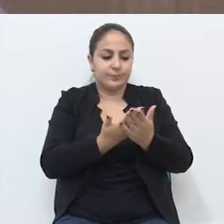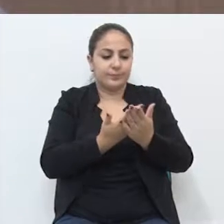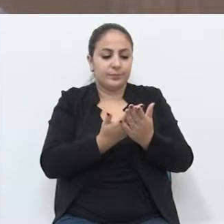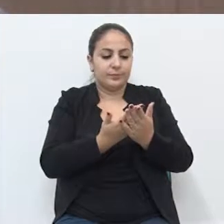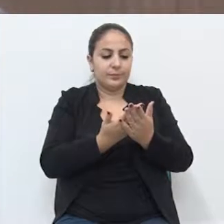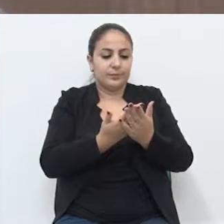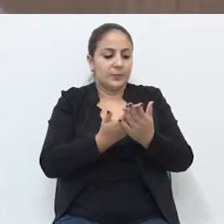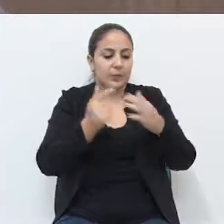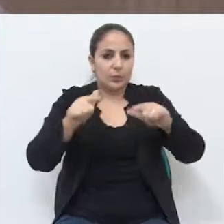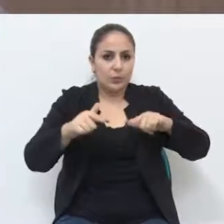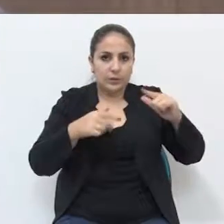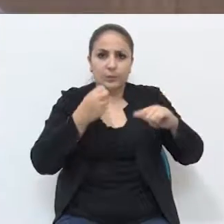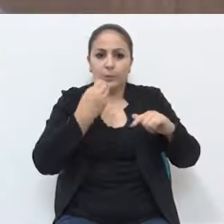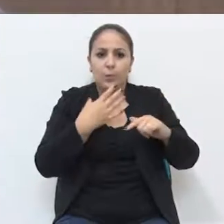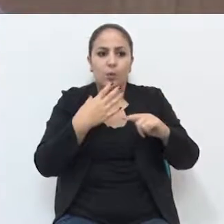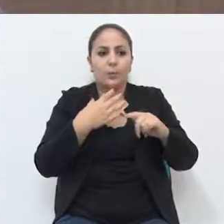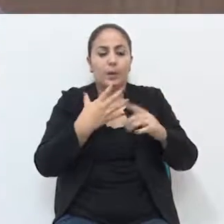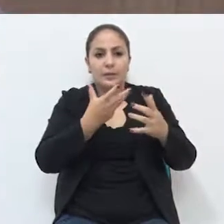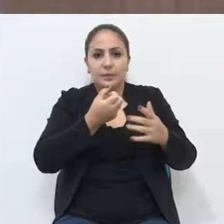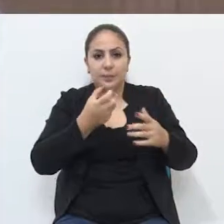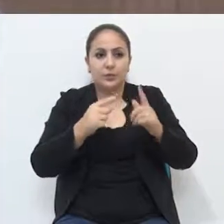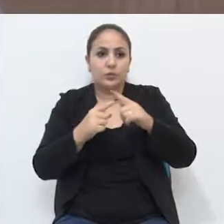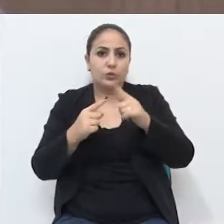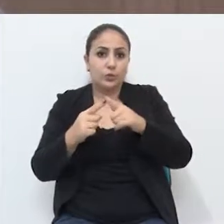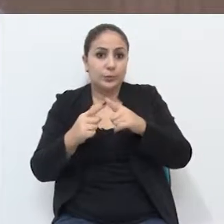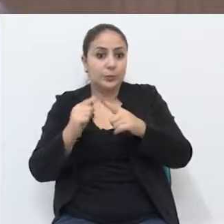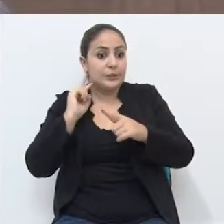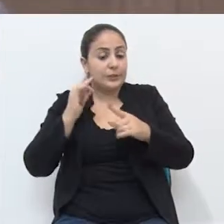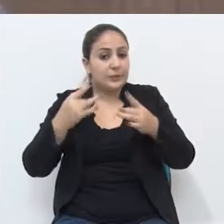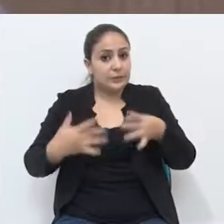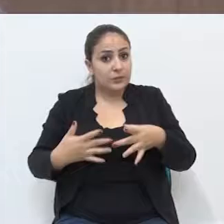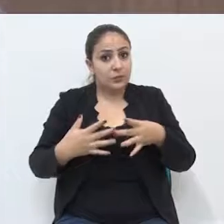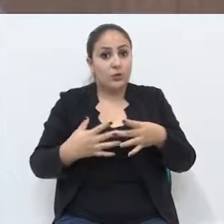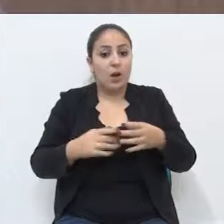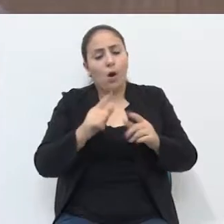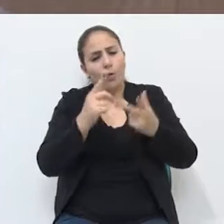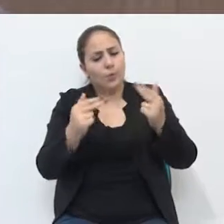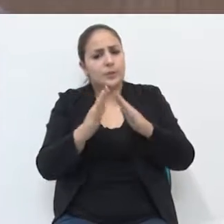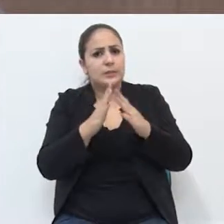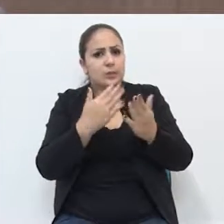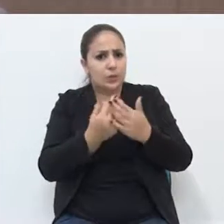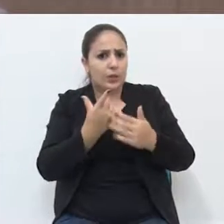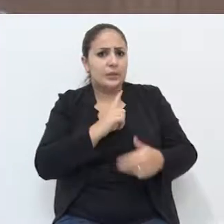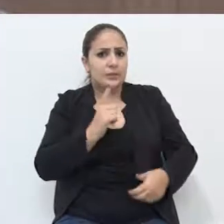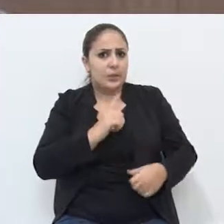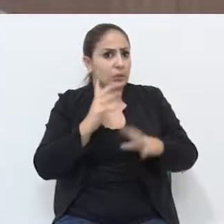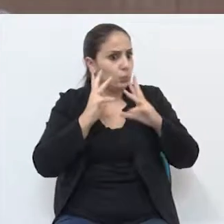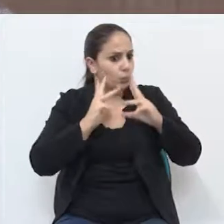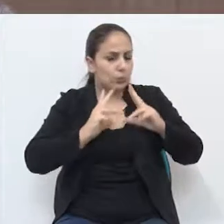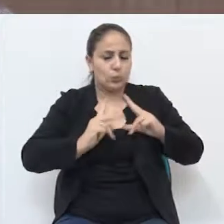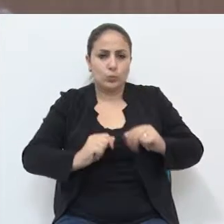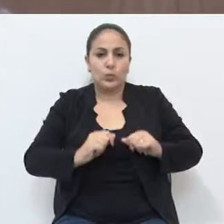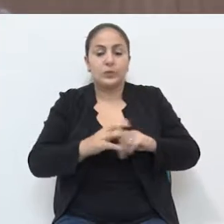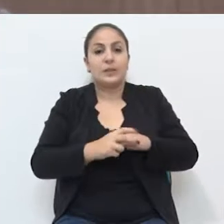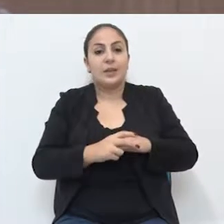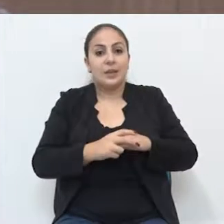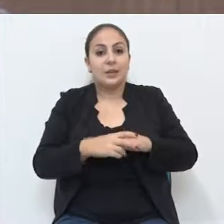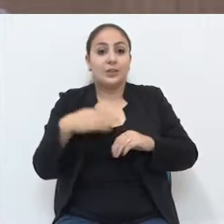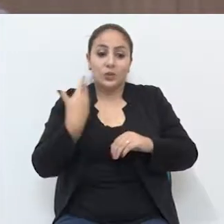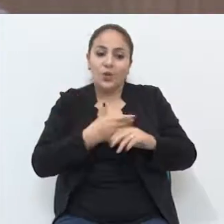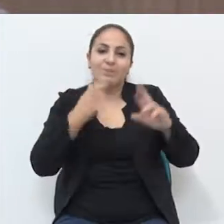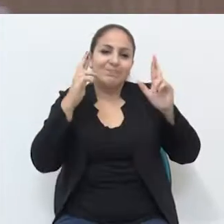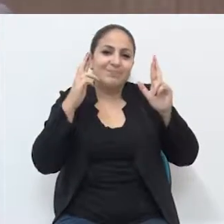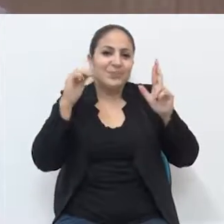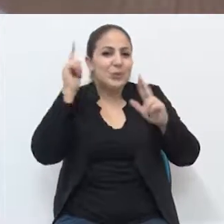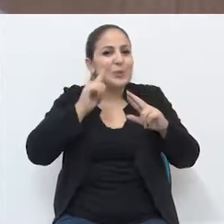recebientes apropriados para receber cada tipo de lixo. Algumas escolas têm, não são todas, então a gente quer que isso possa ocorrer em